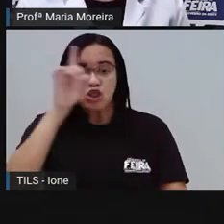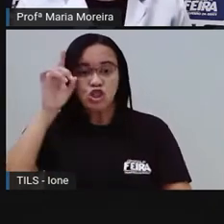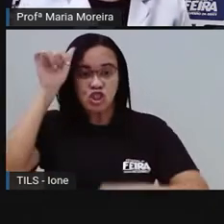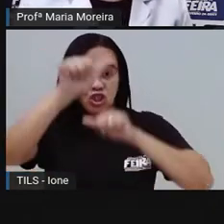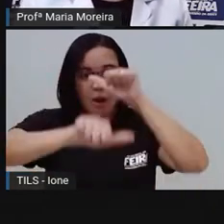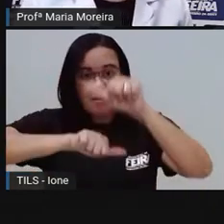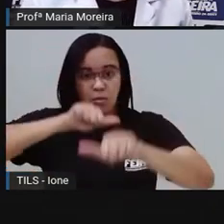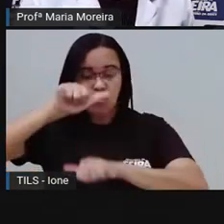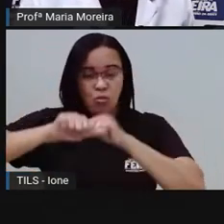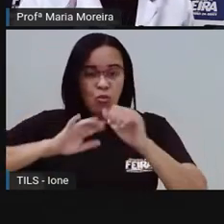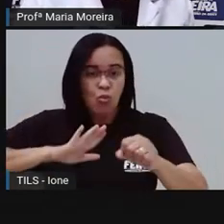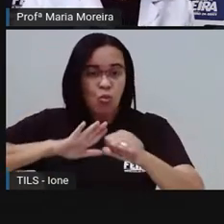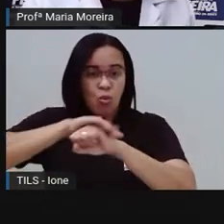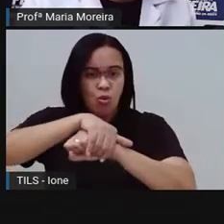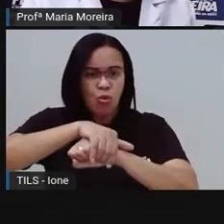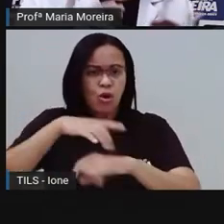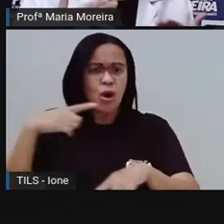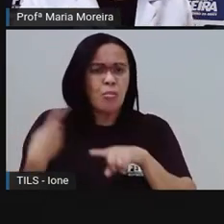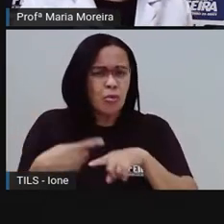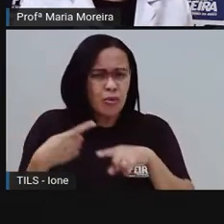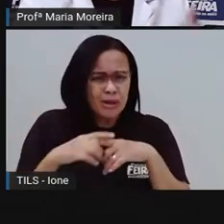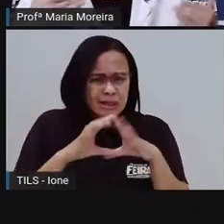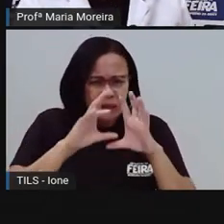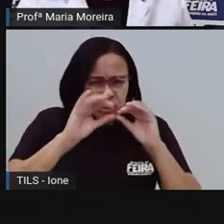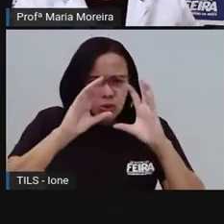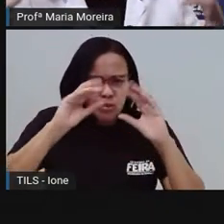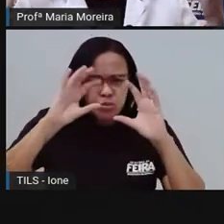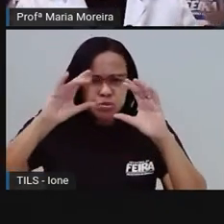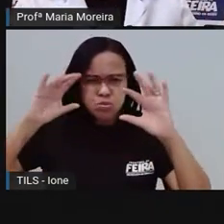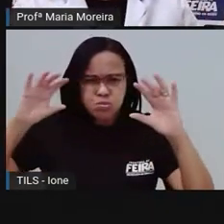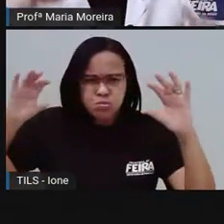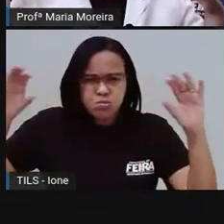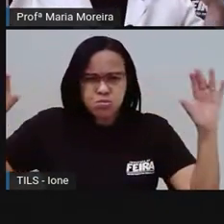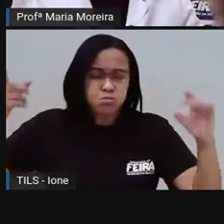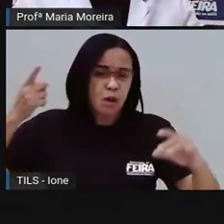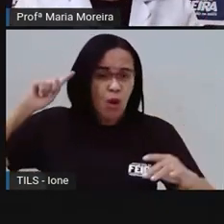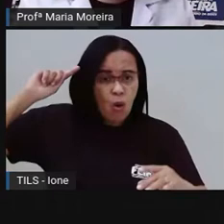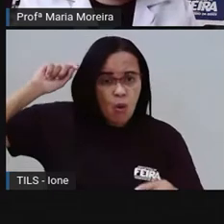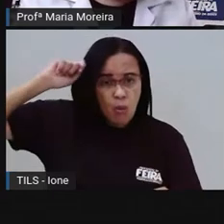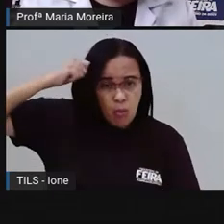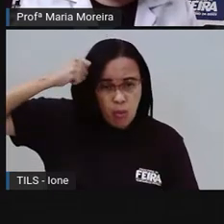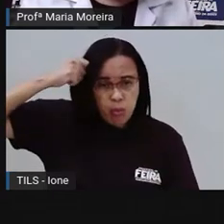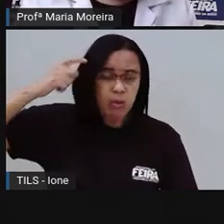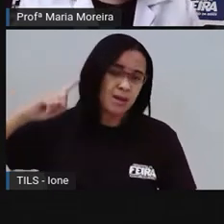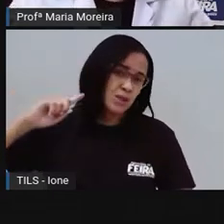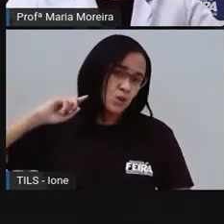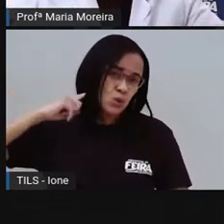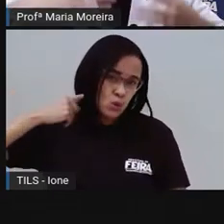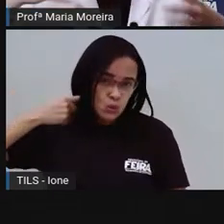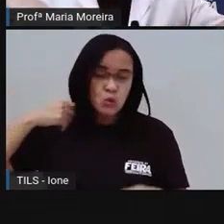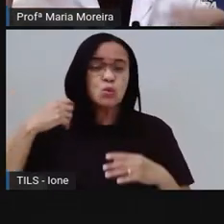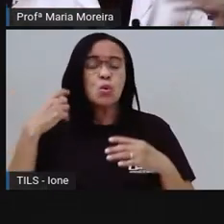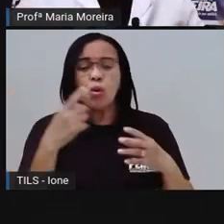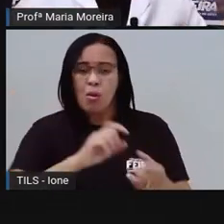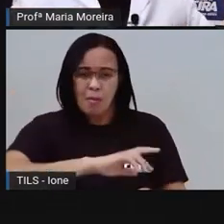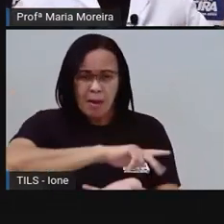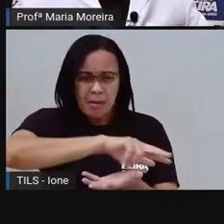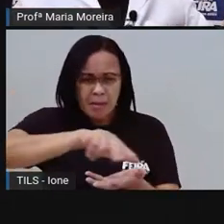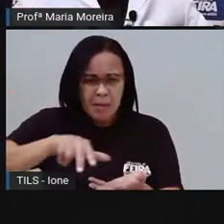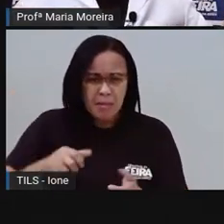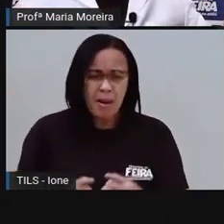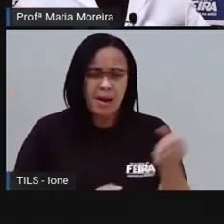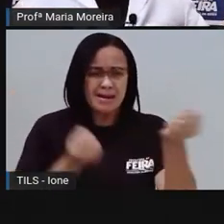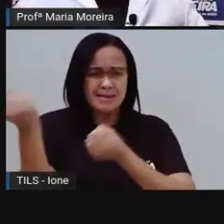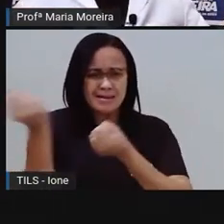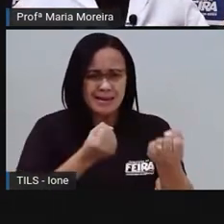poluição do ar. Dos carros, das motos, ônibus, caminhão, das indústrias. Era tanta fumaça, foi tanto